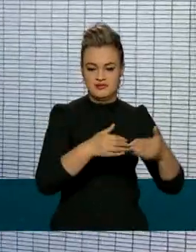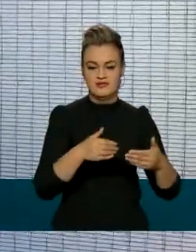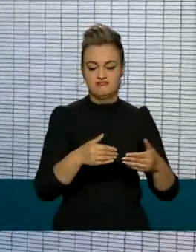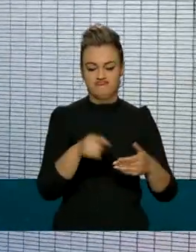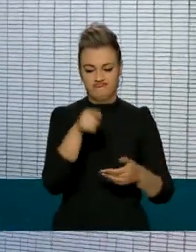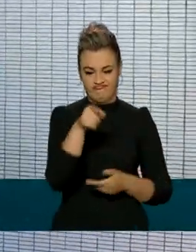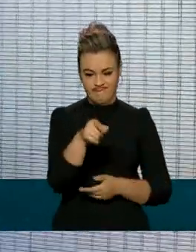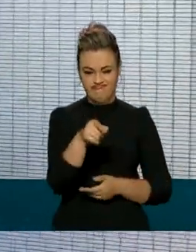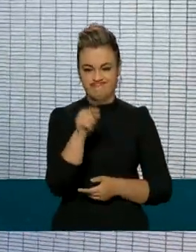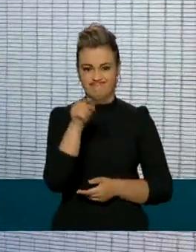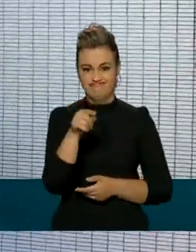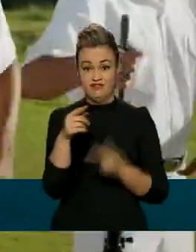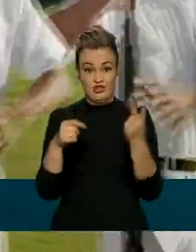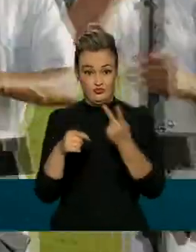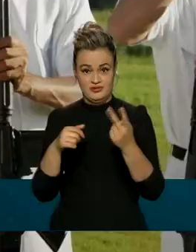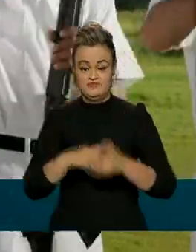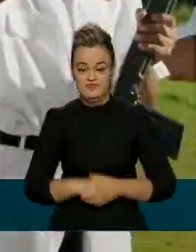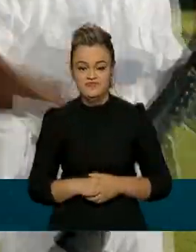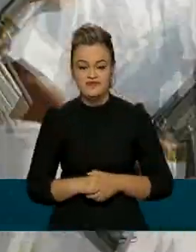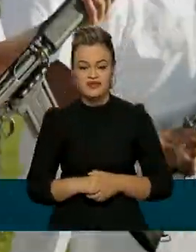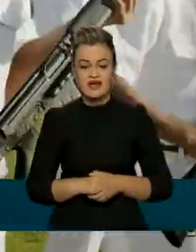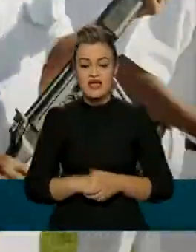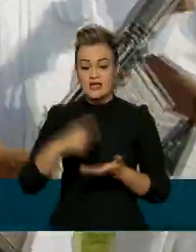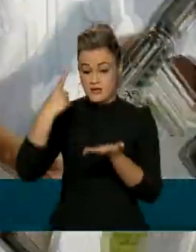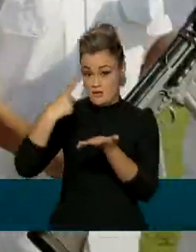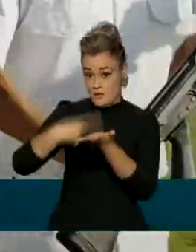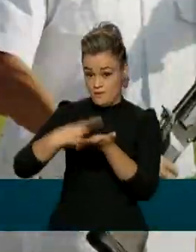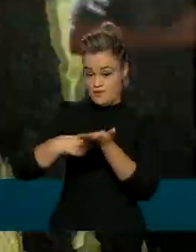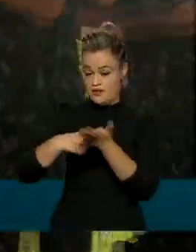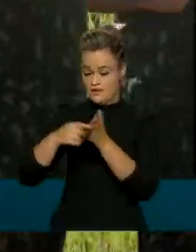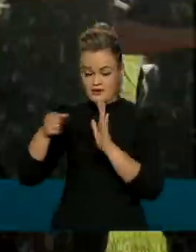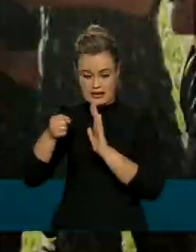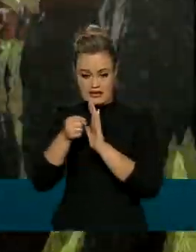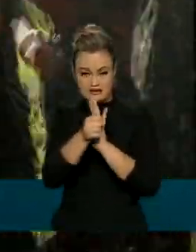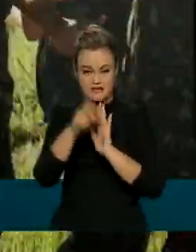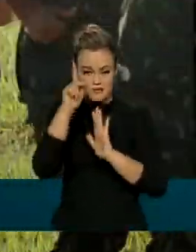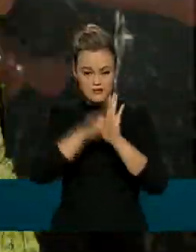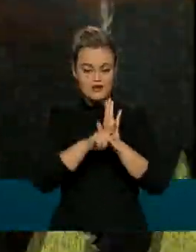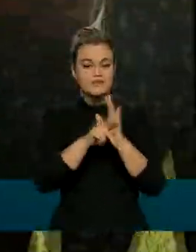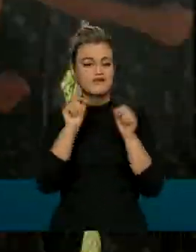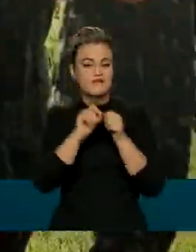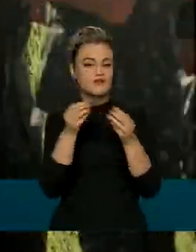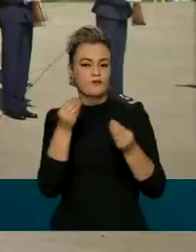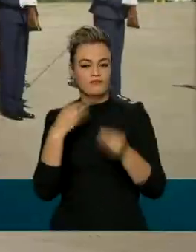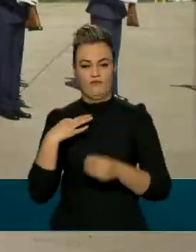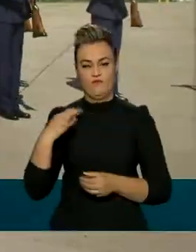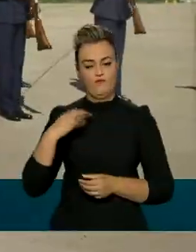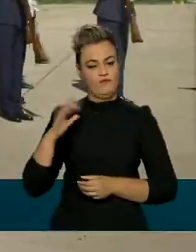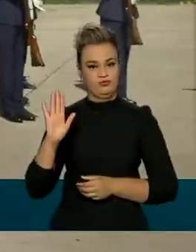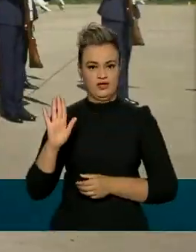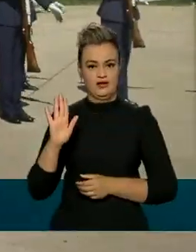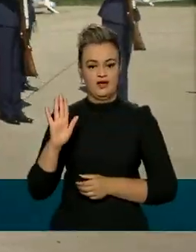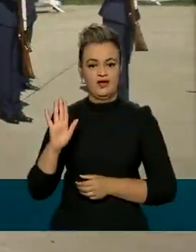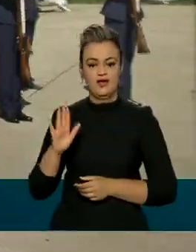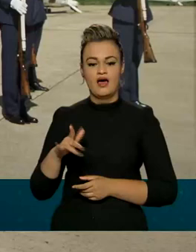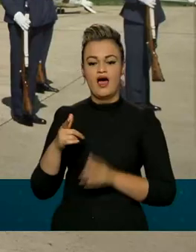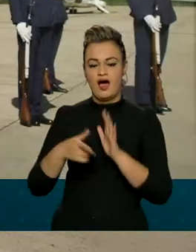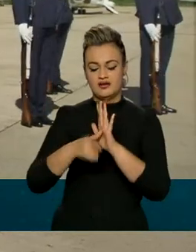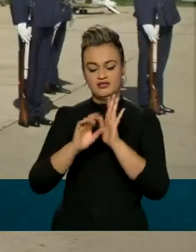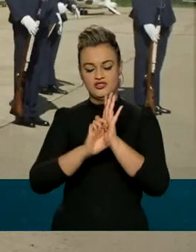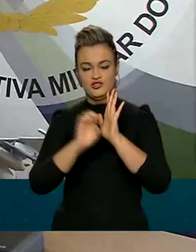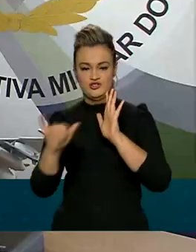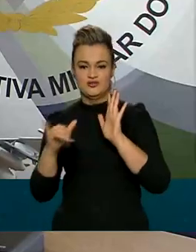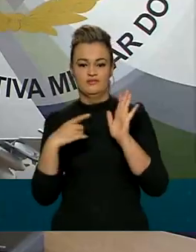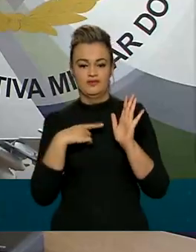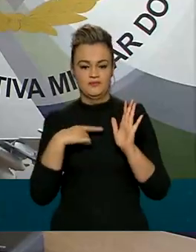e o Ministério da Defesa. O alistamento para incorporar ao programa é feito de forma voluntária por meio de edital